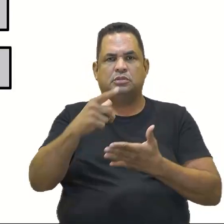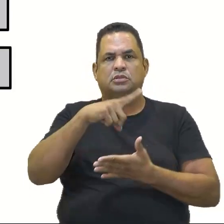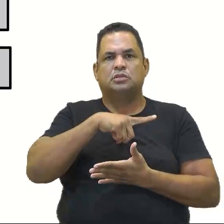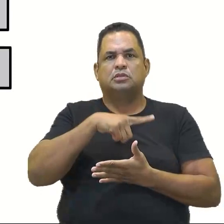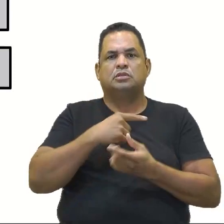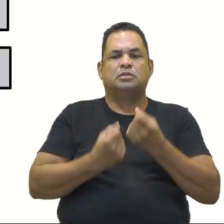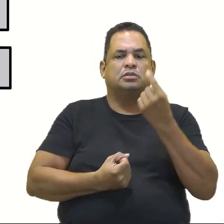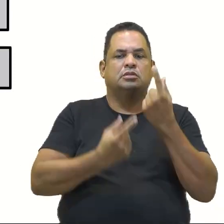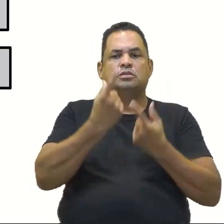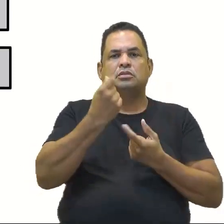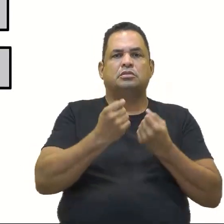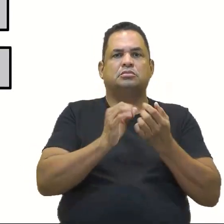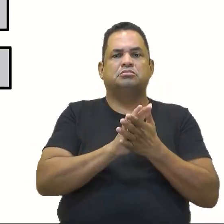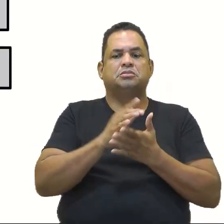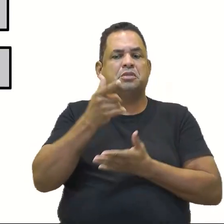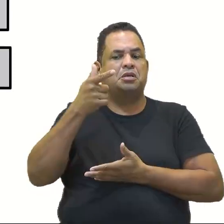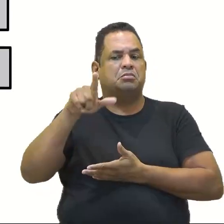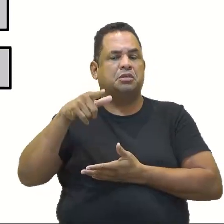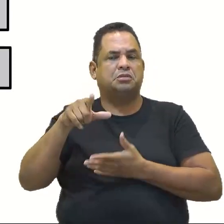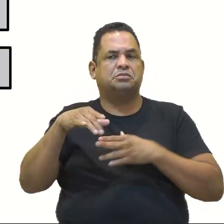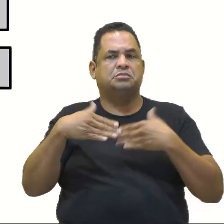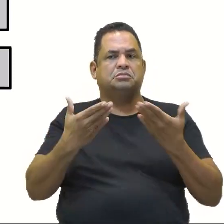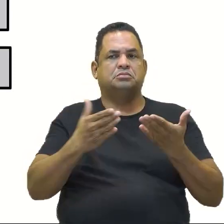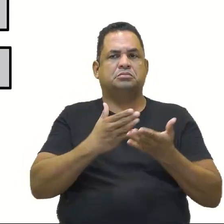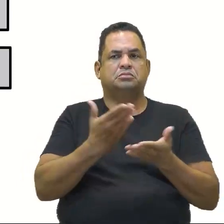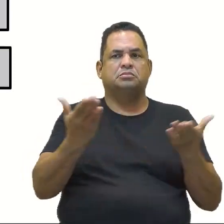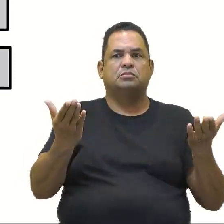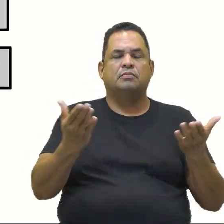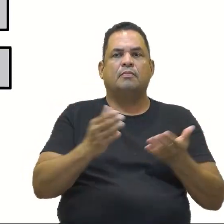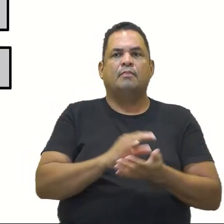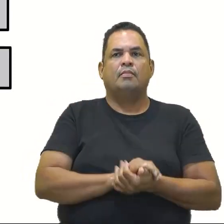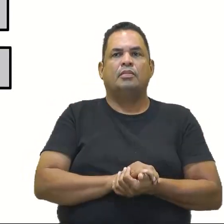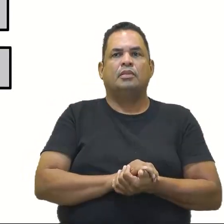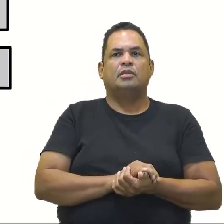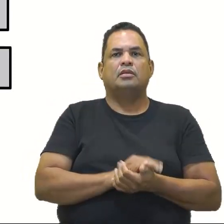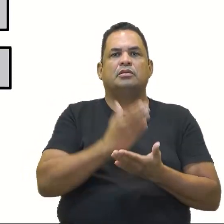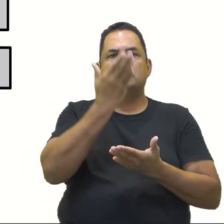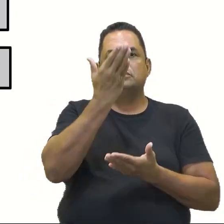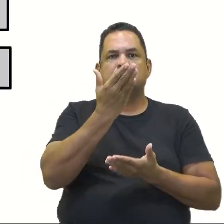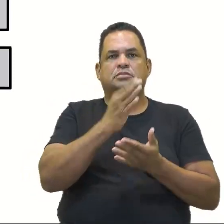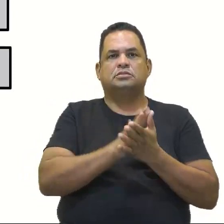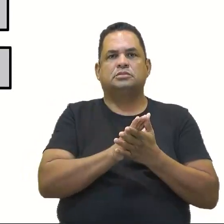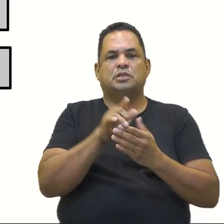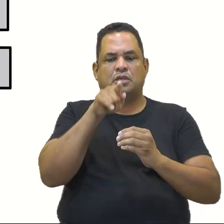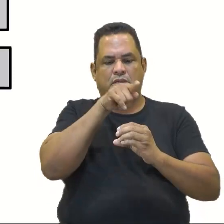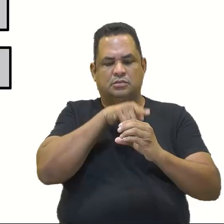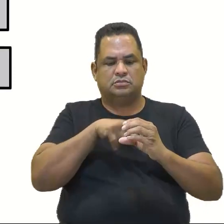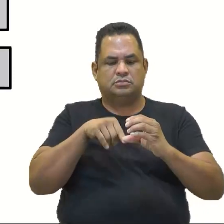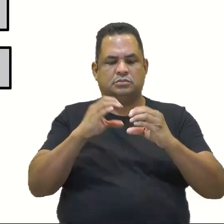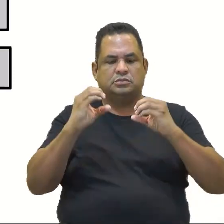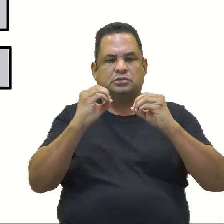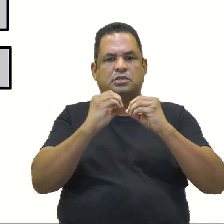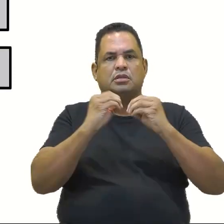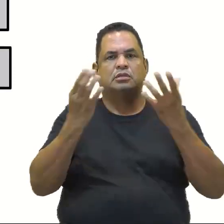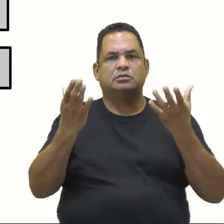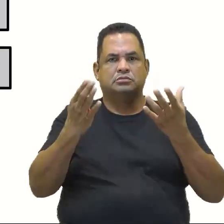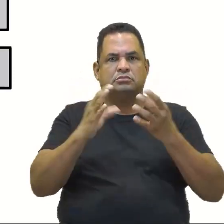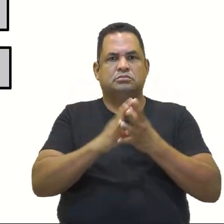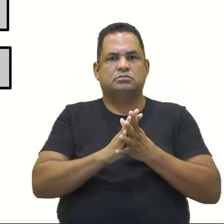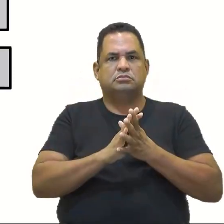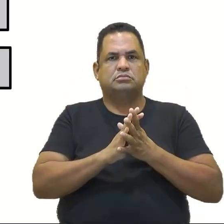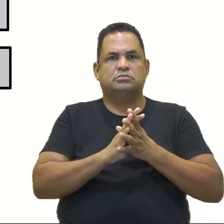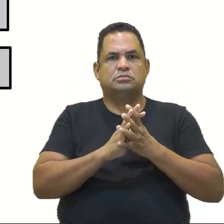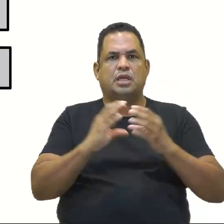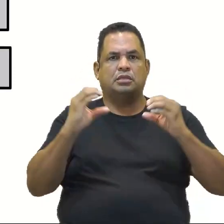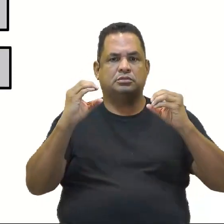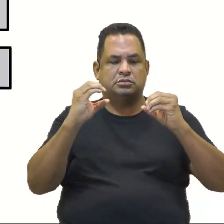elementos que são repetidos. Esses que são repetidos vão ficar ali naquele meiozinho. É a interseção entre os